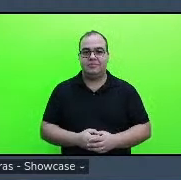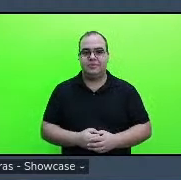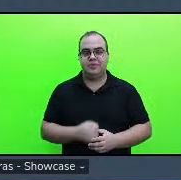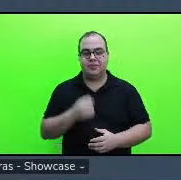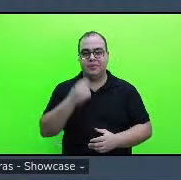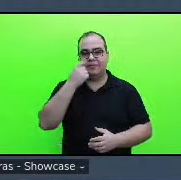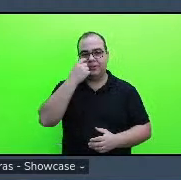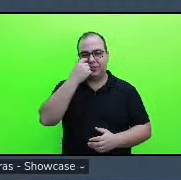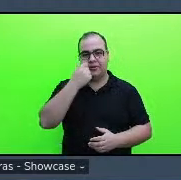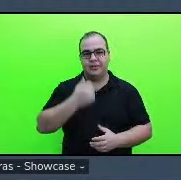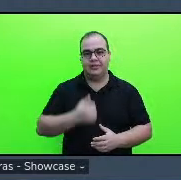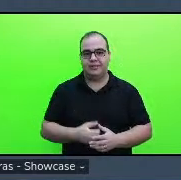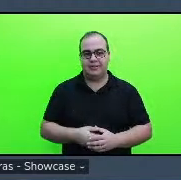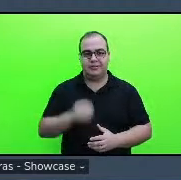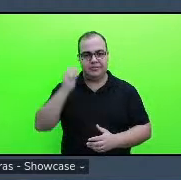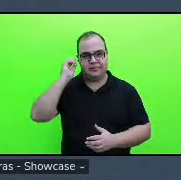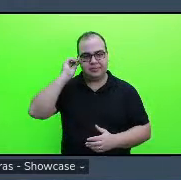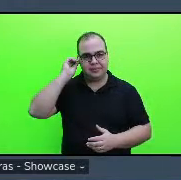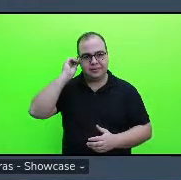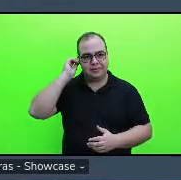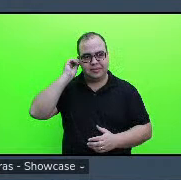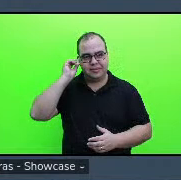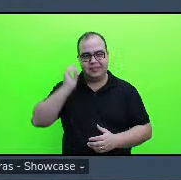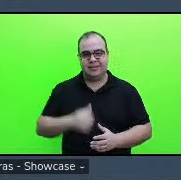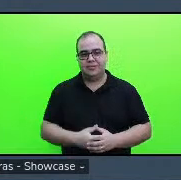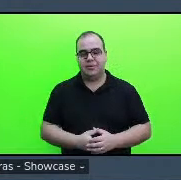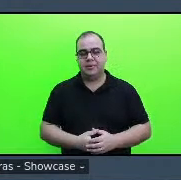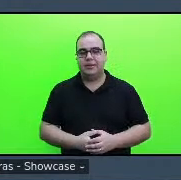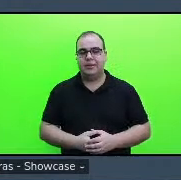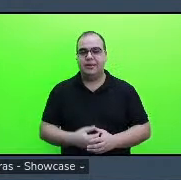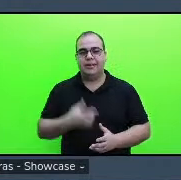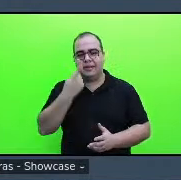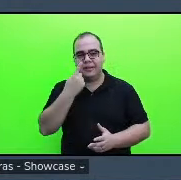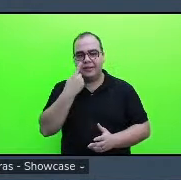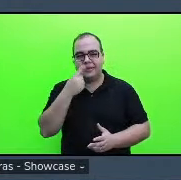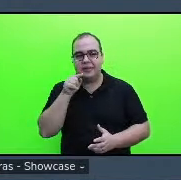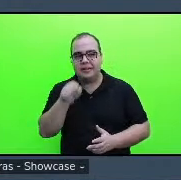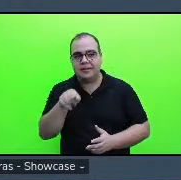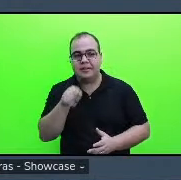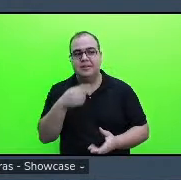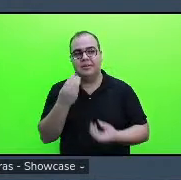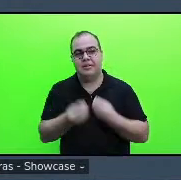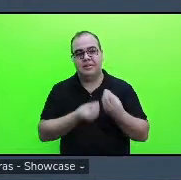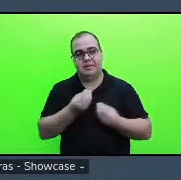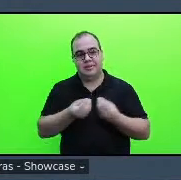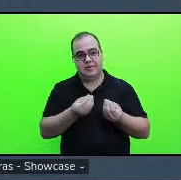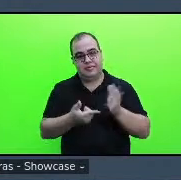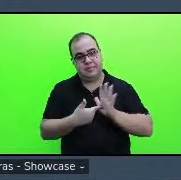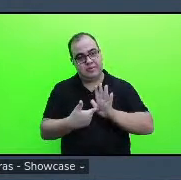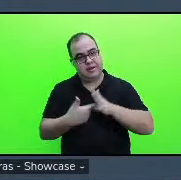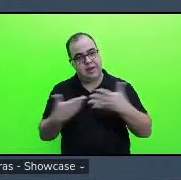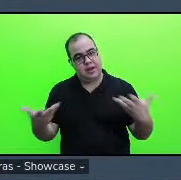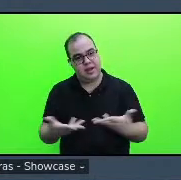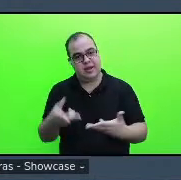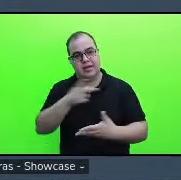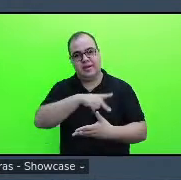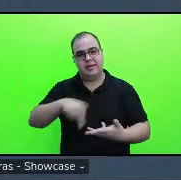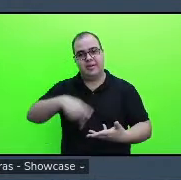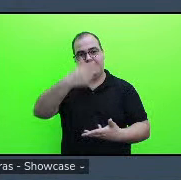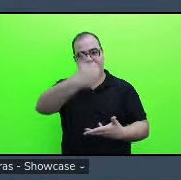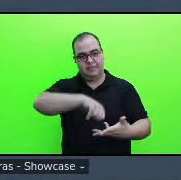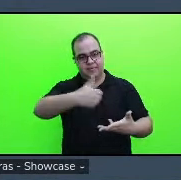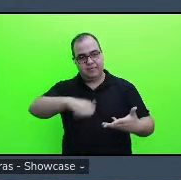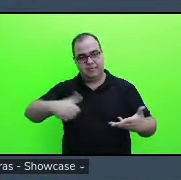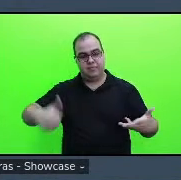Obrigada Tássia pela apresentação e pela parte vou convidar agora os professores avaliadores para fazerem